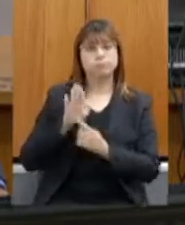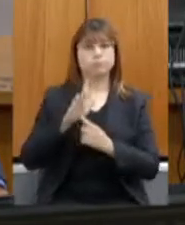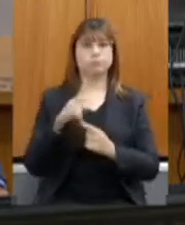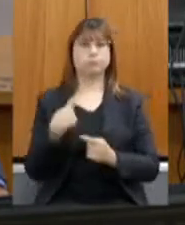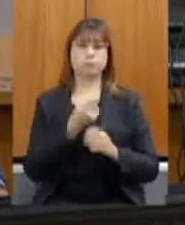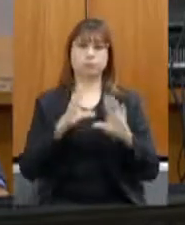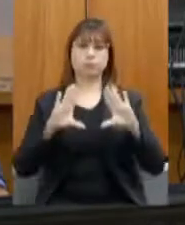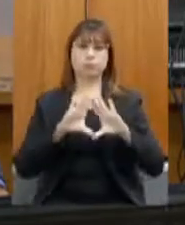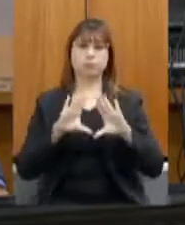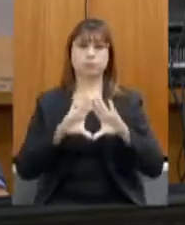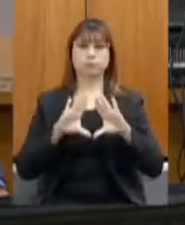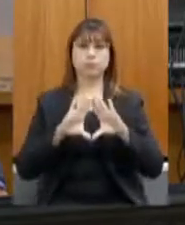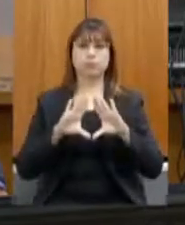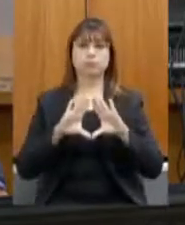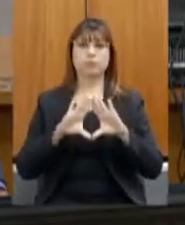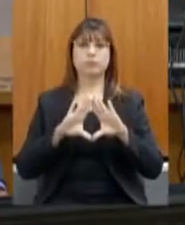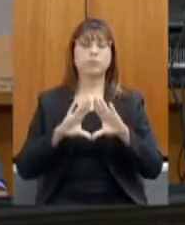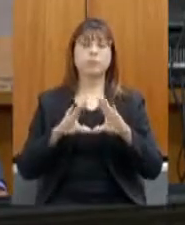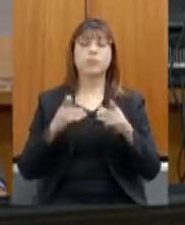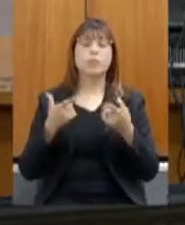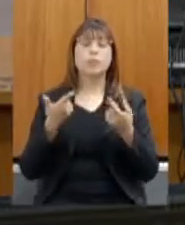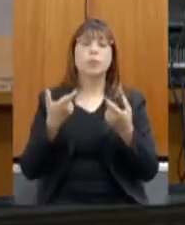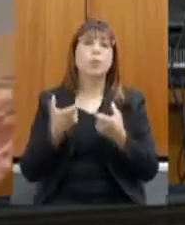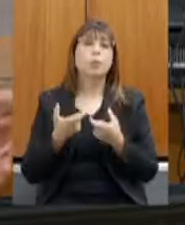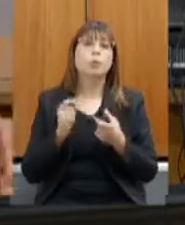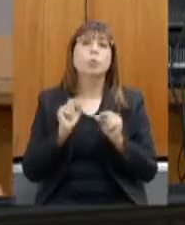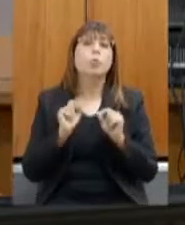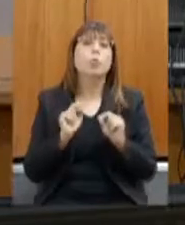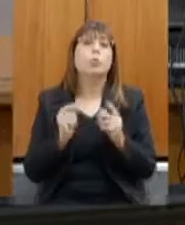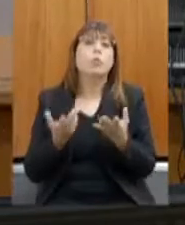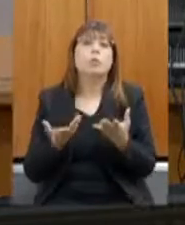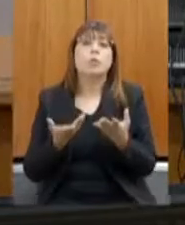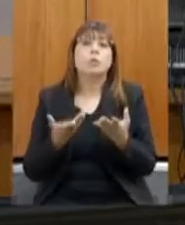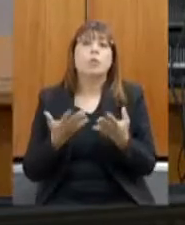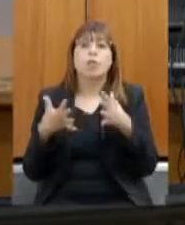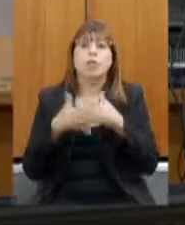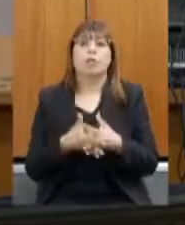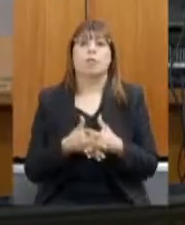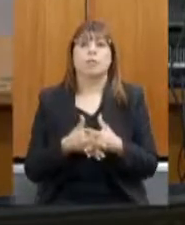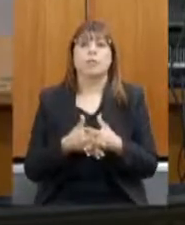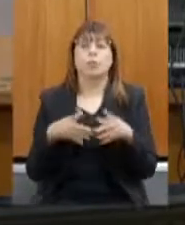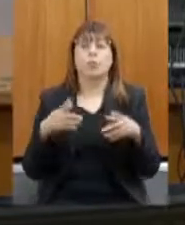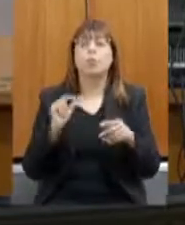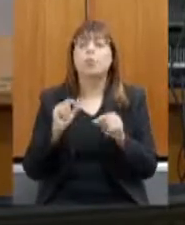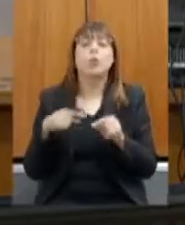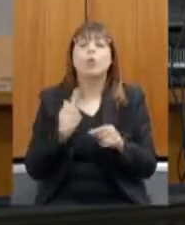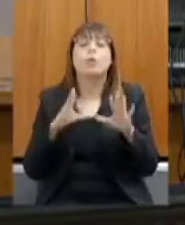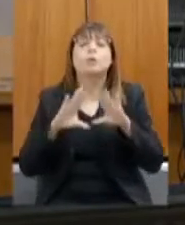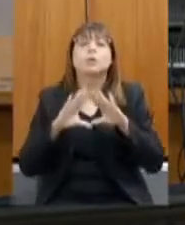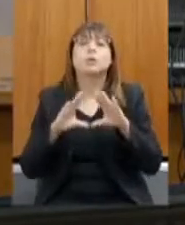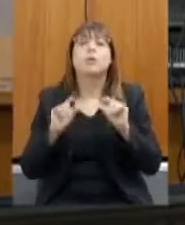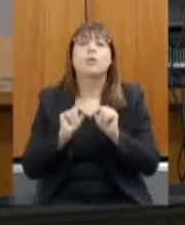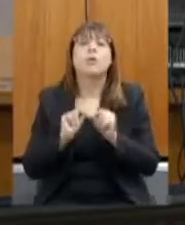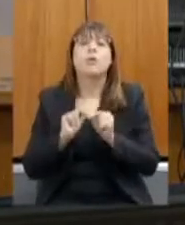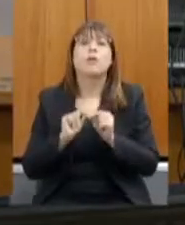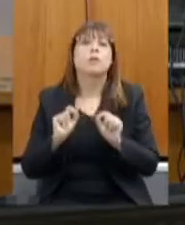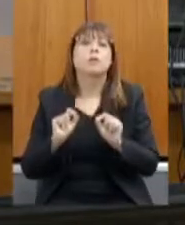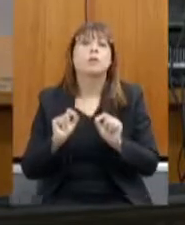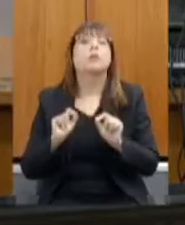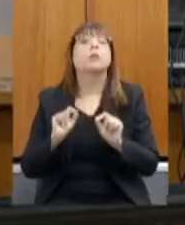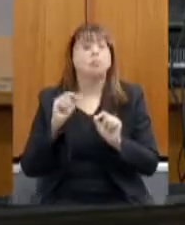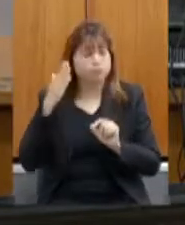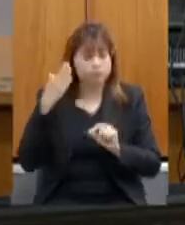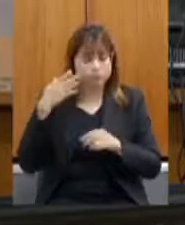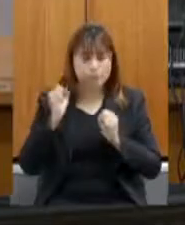onde está emperrando essas questões, o que essa casa pode fazer, que eu tenho certeza absoluta que terá todo o apoio desse